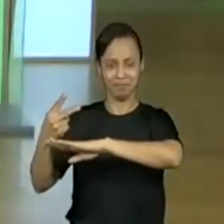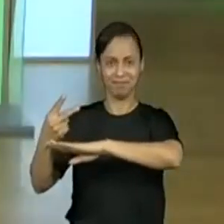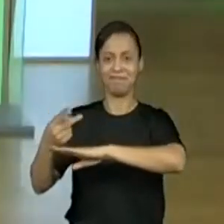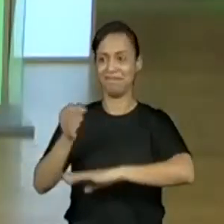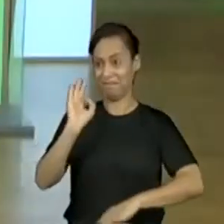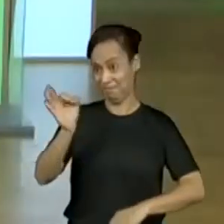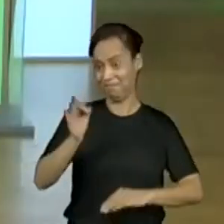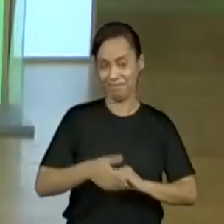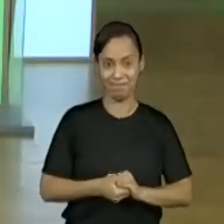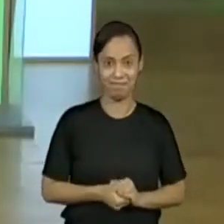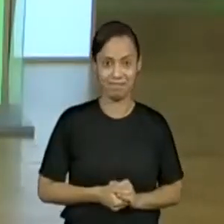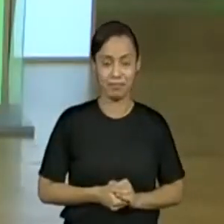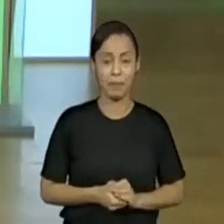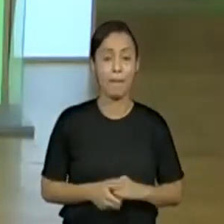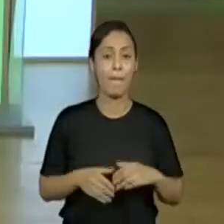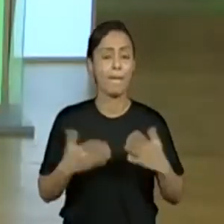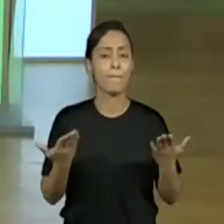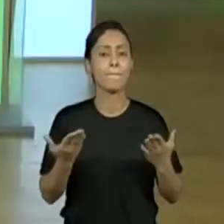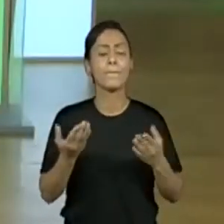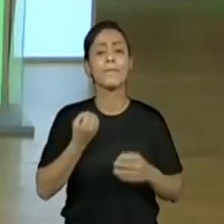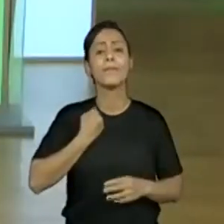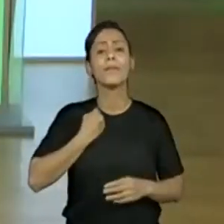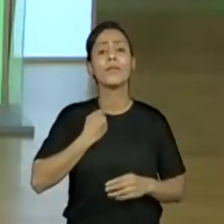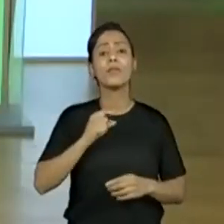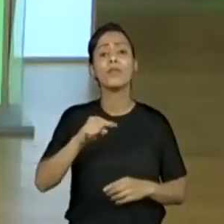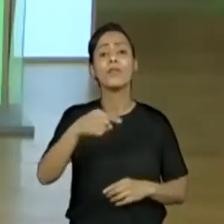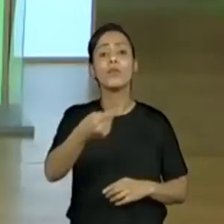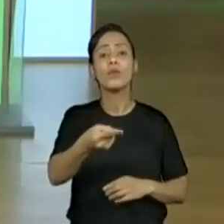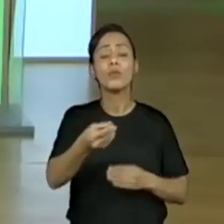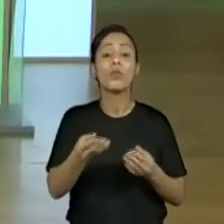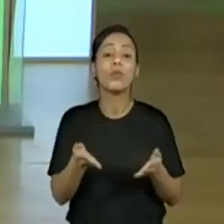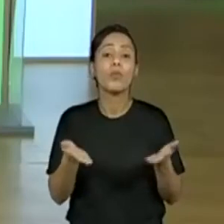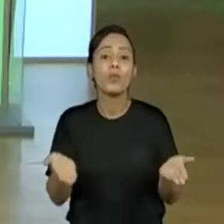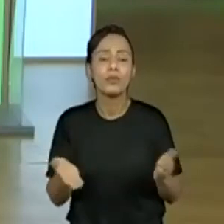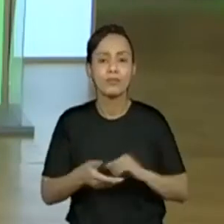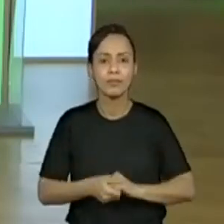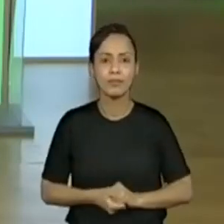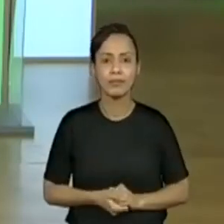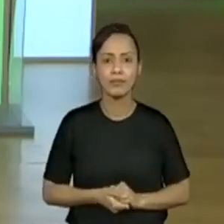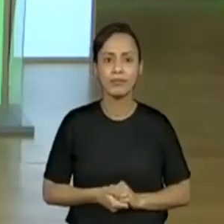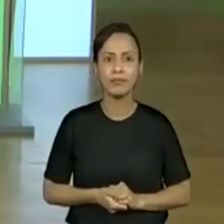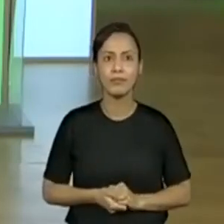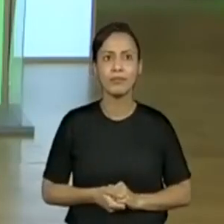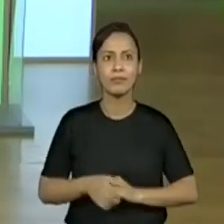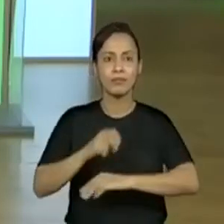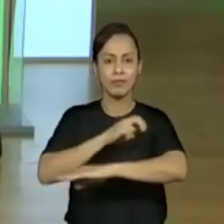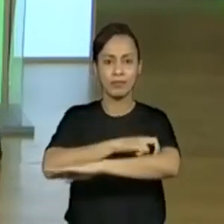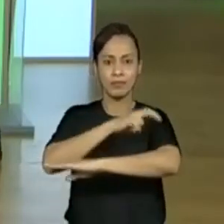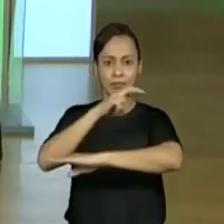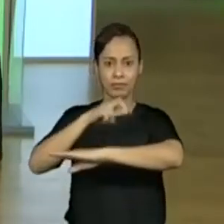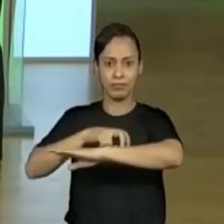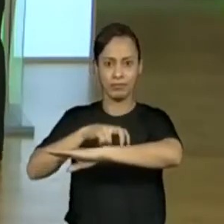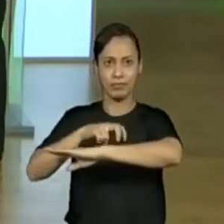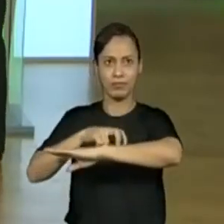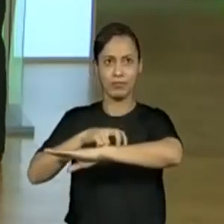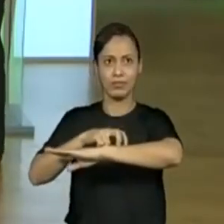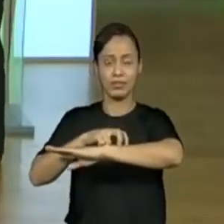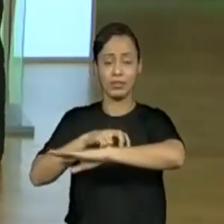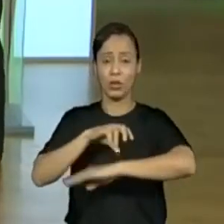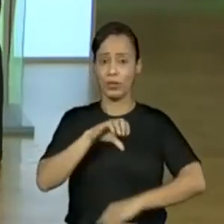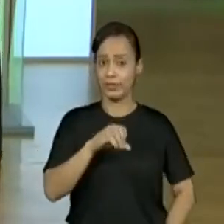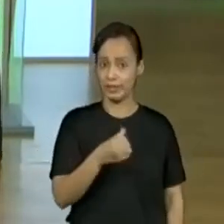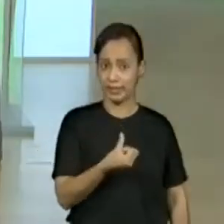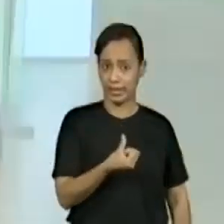o próximo número, não é? Que o salto dele levaria? Partindo do número 6. Já vamos deixar registrado aqui?